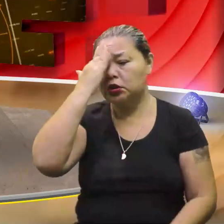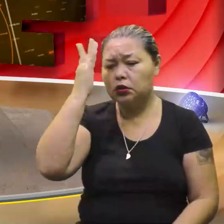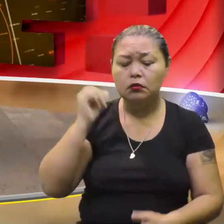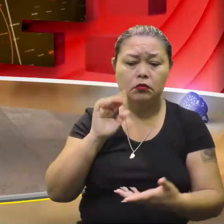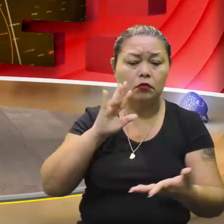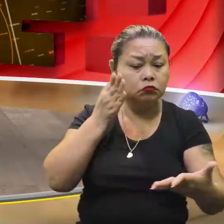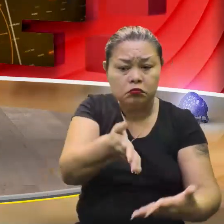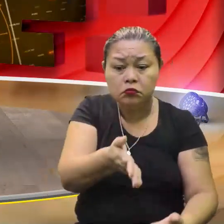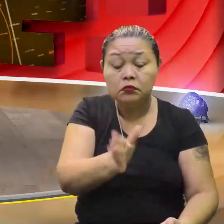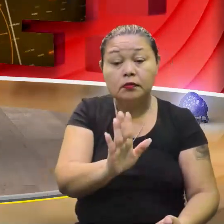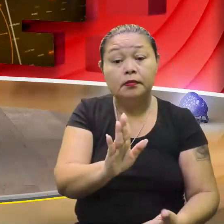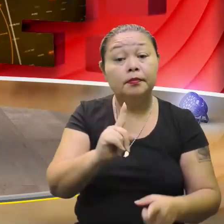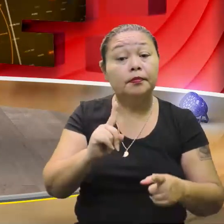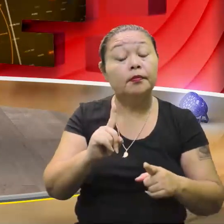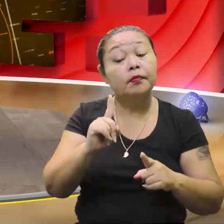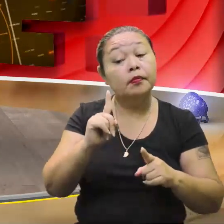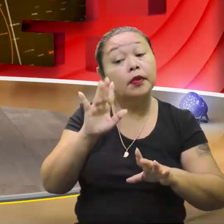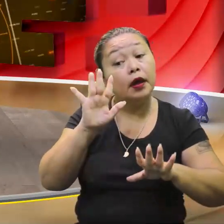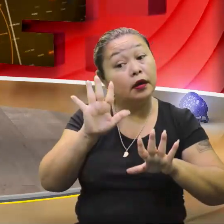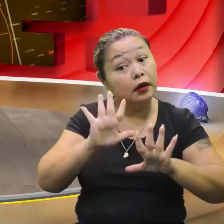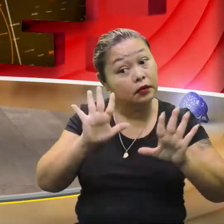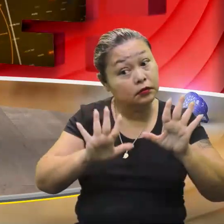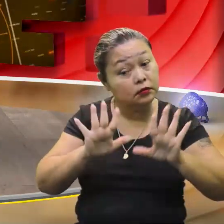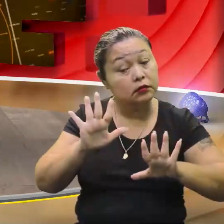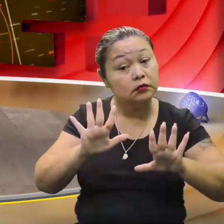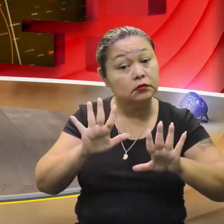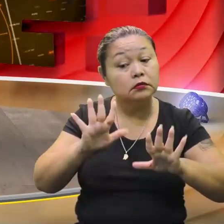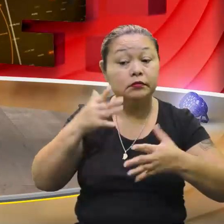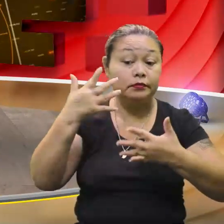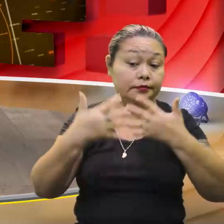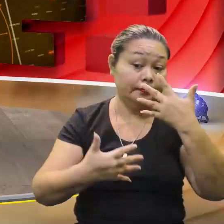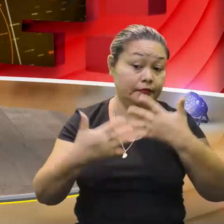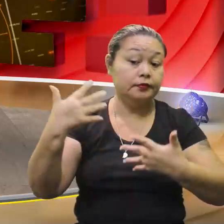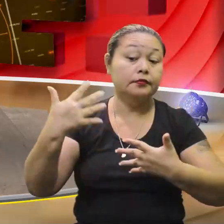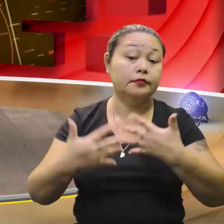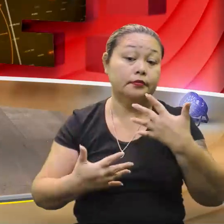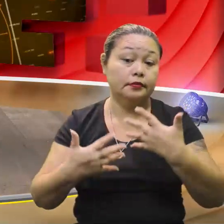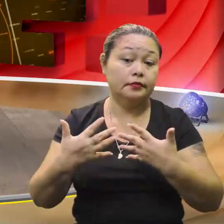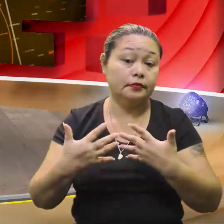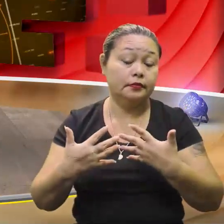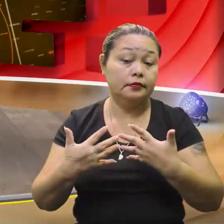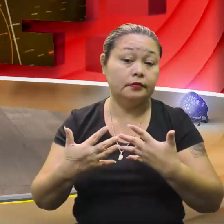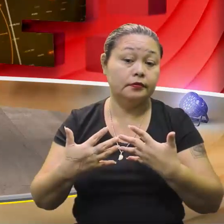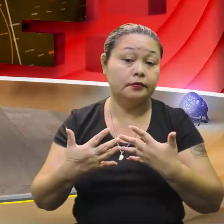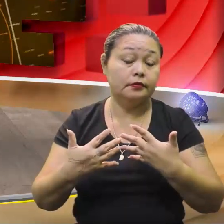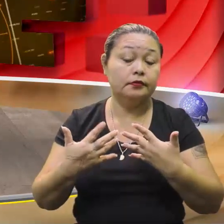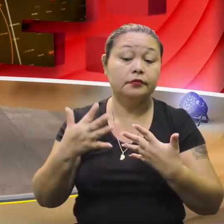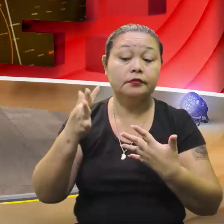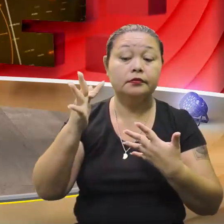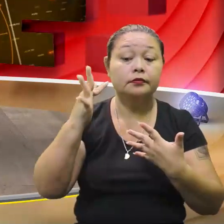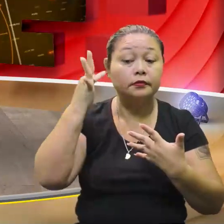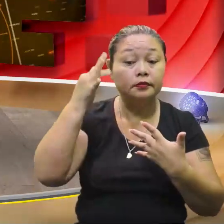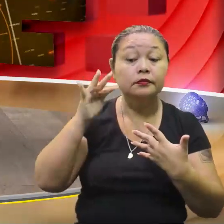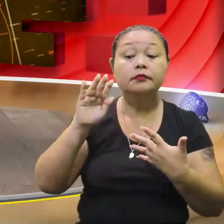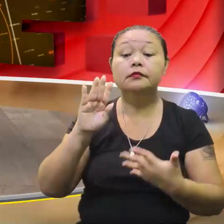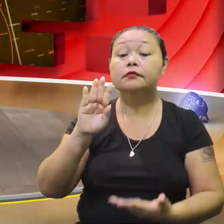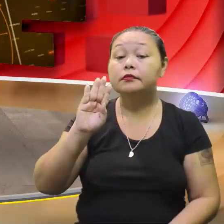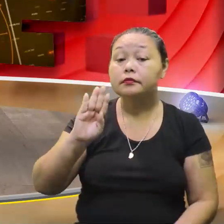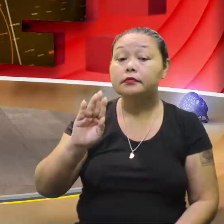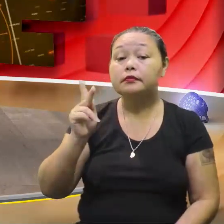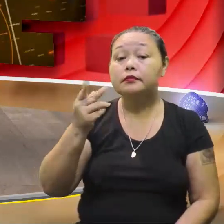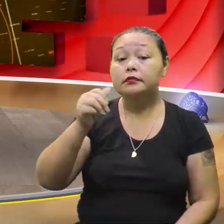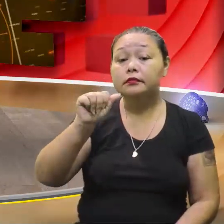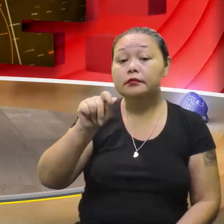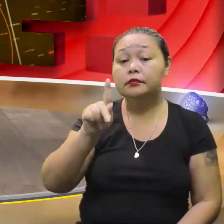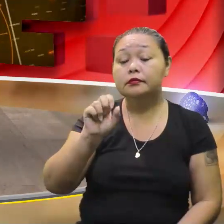fazer, vai direto. Muitas vezes ele se atrapalha ali e na parte do básico também